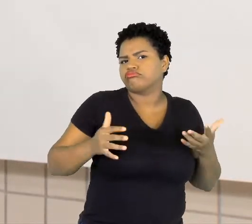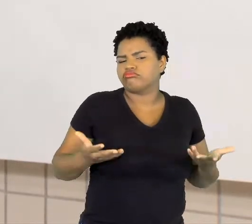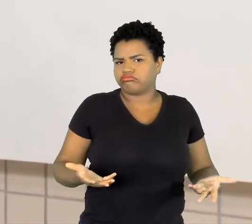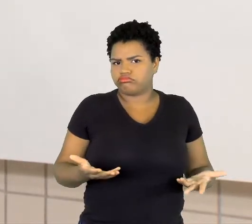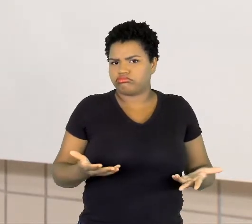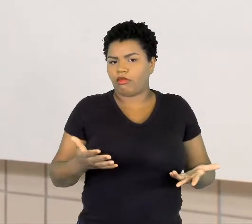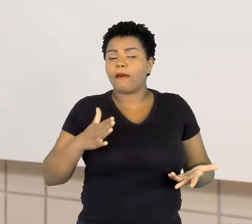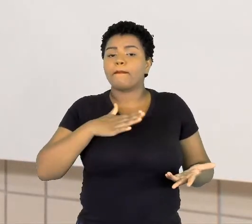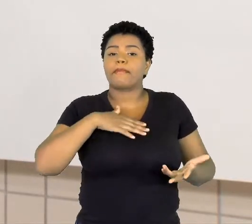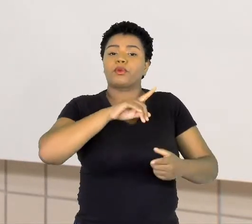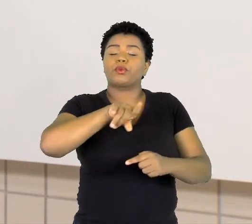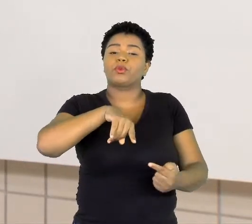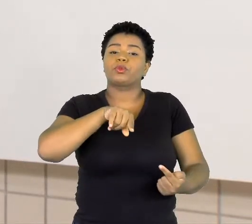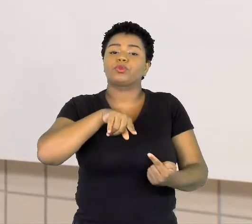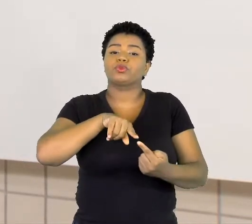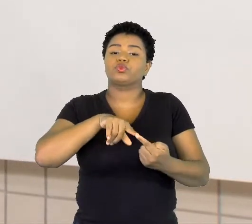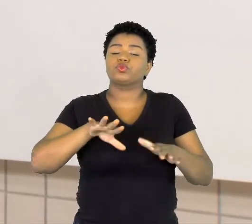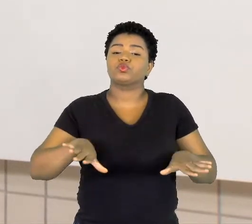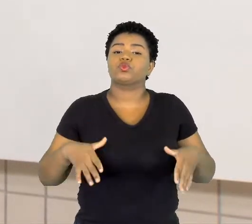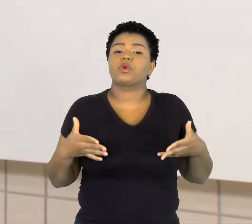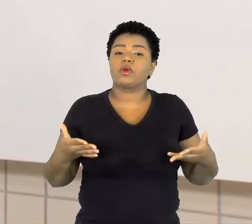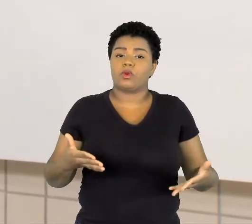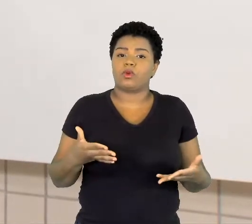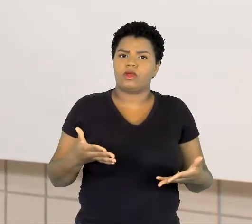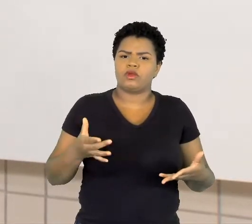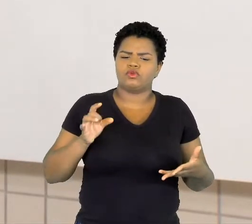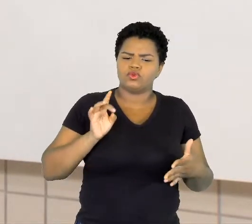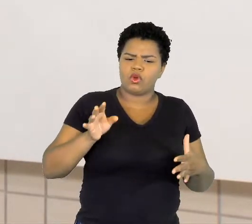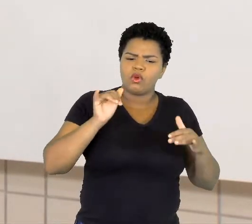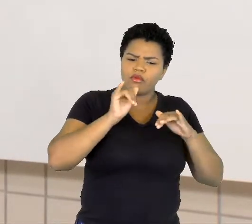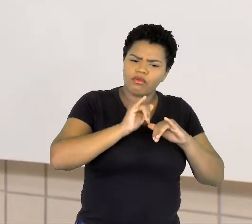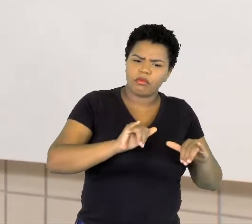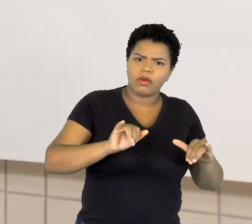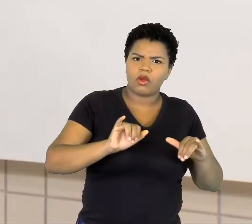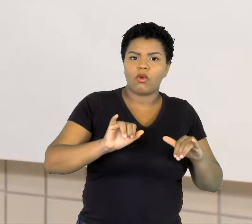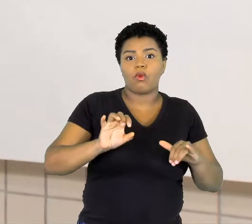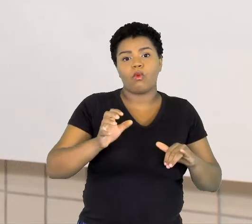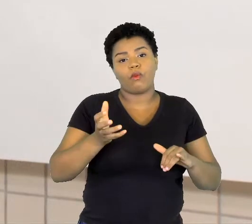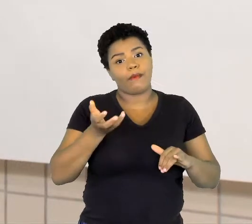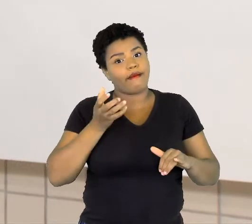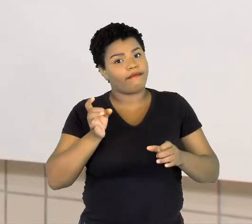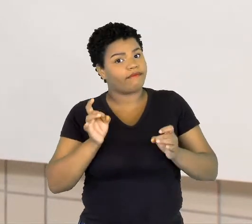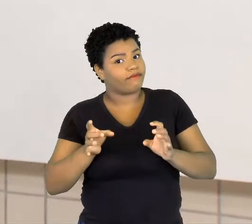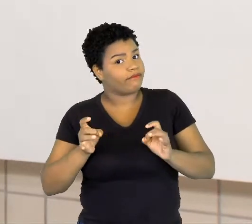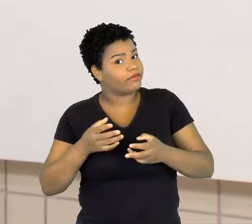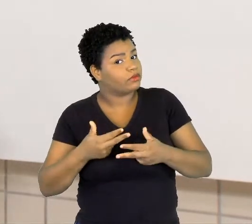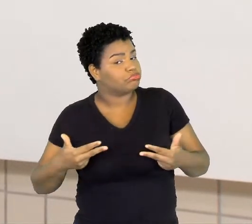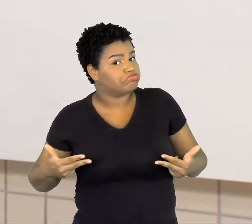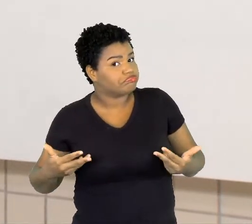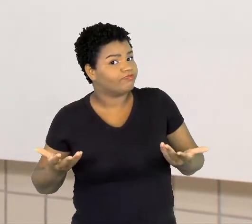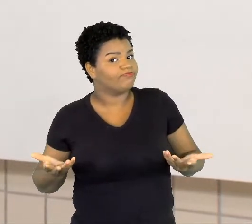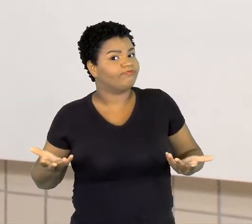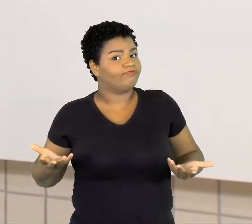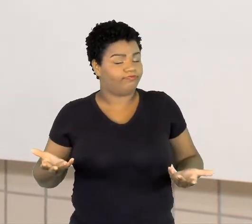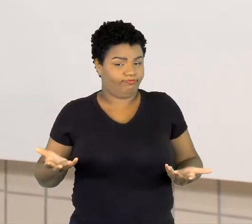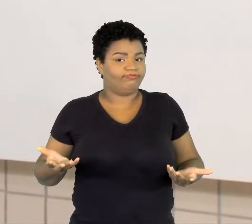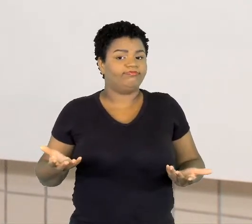objetivo? Se eu quero só informar ou se eu quero vender alguma coisa, certo? Então, você